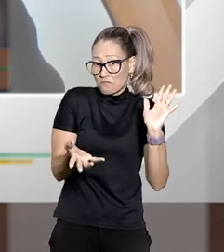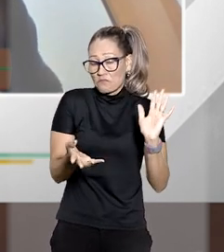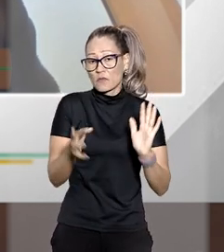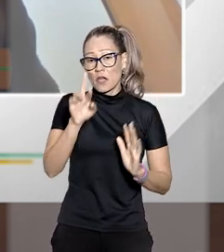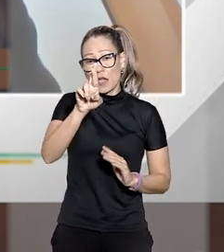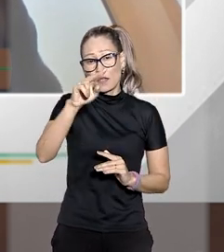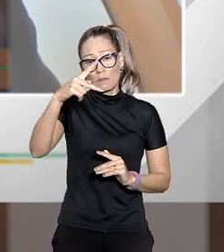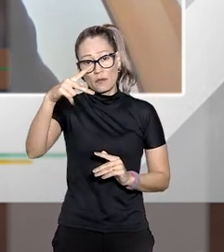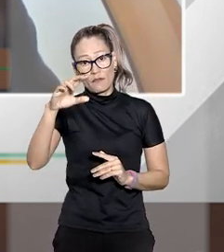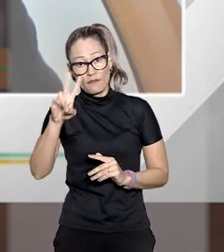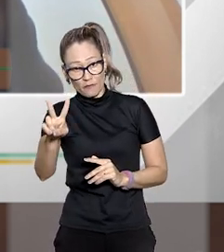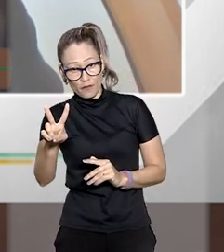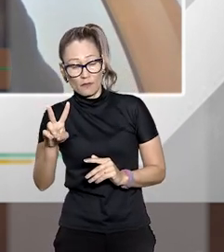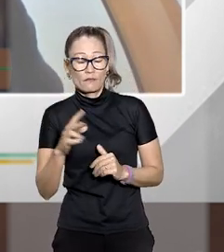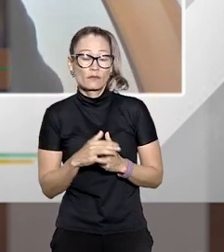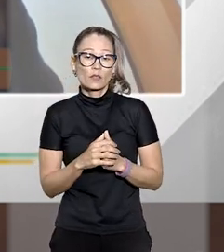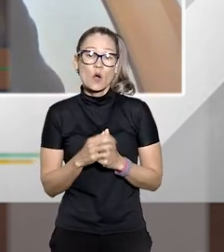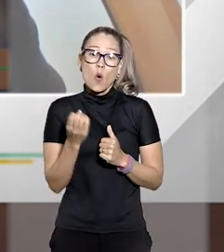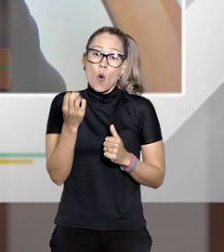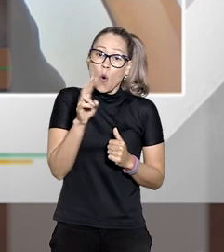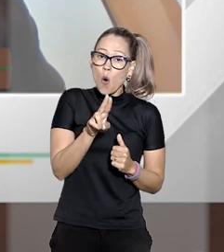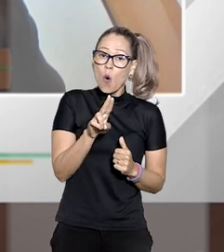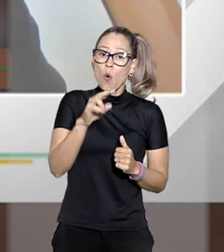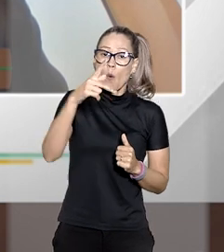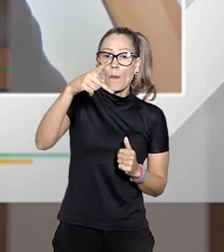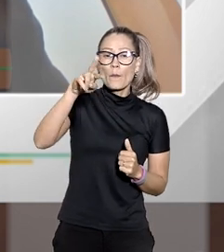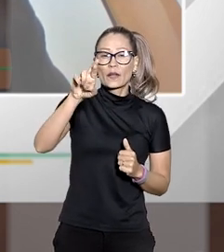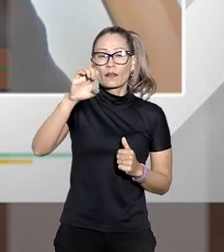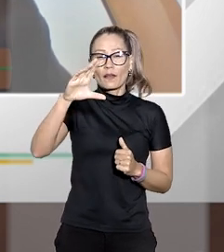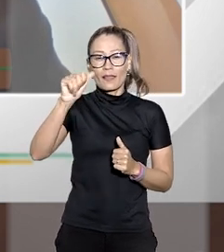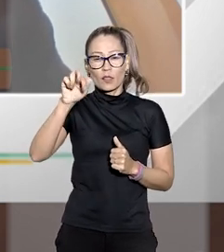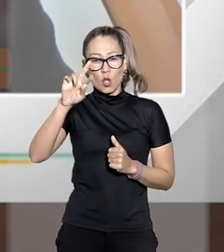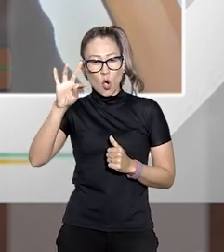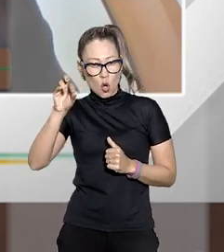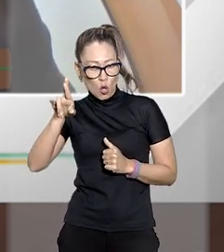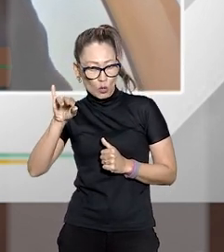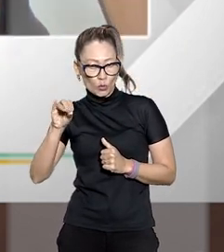RPV a requisição de pequeno valor ou do precatório